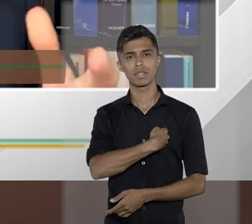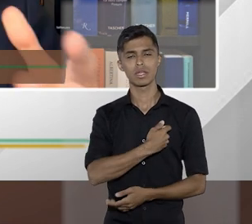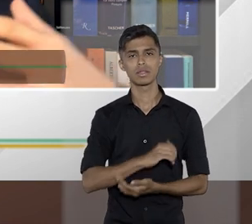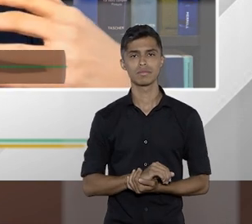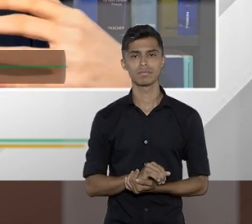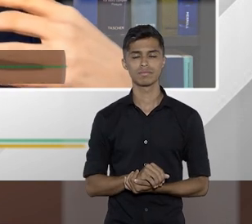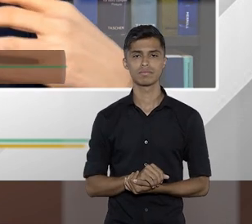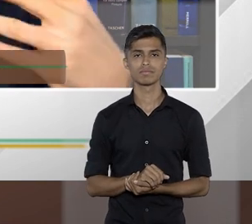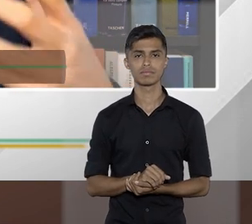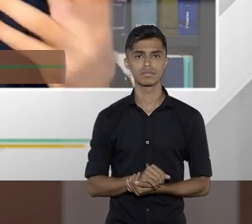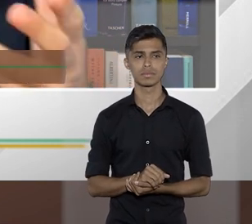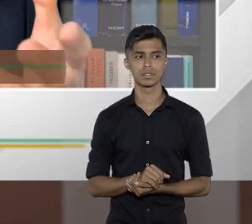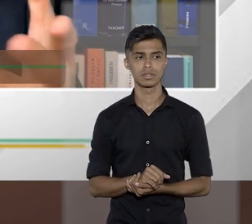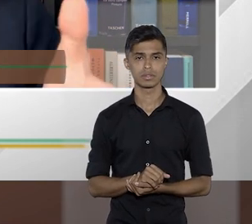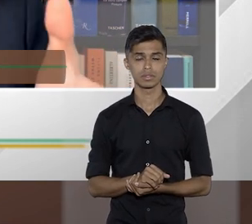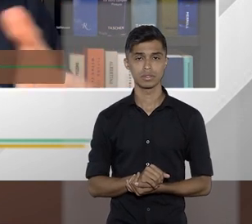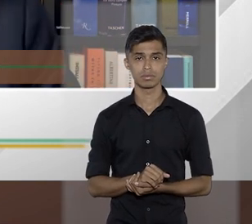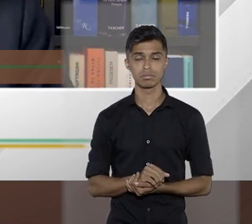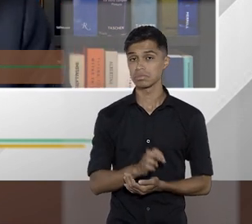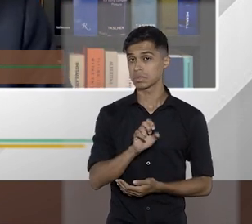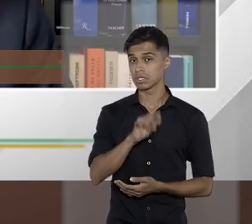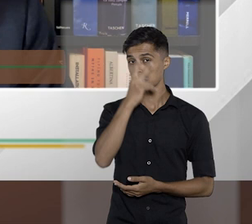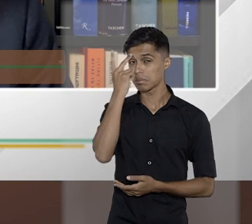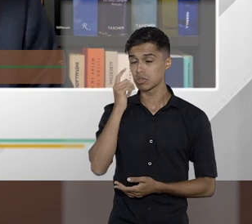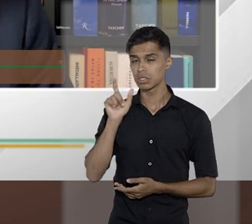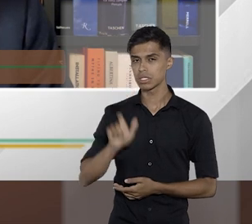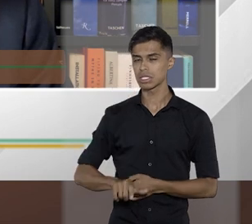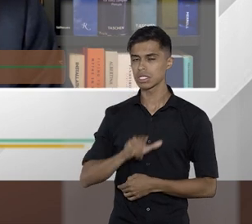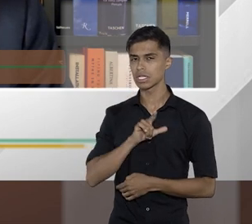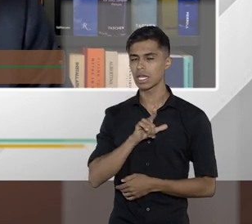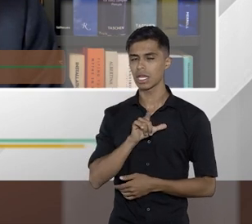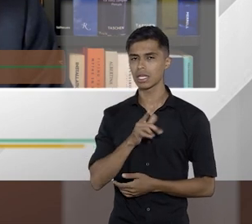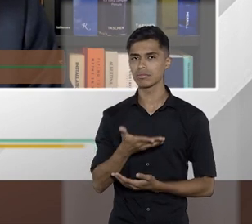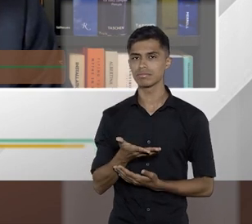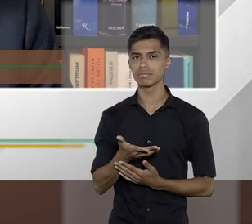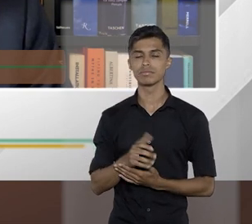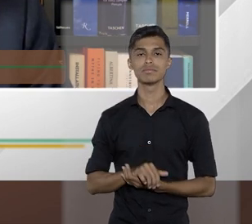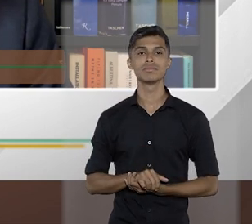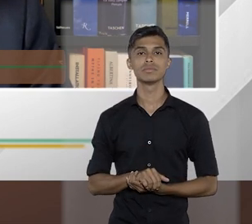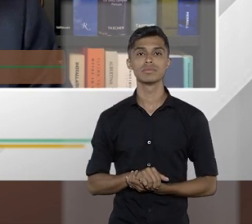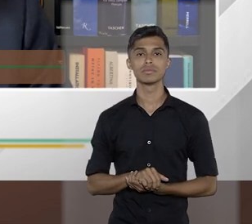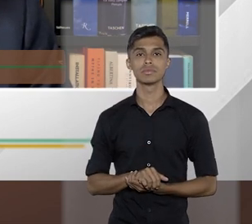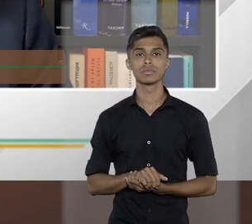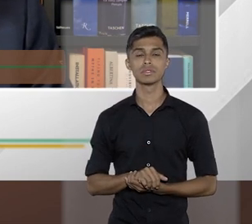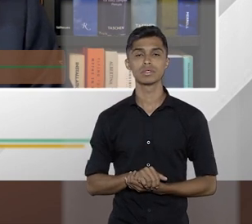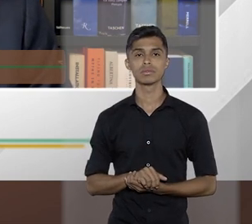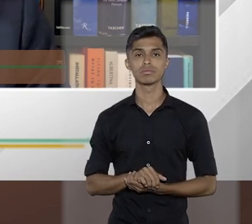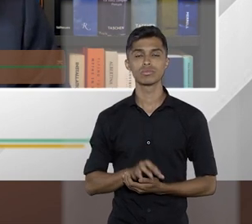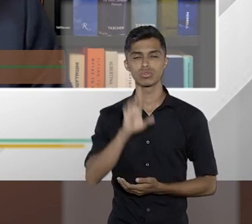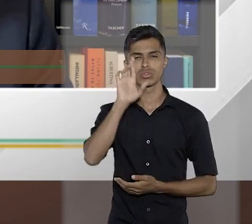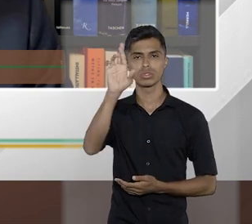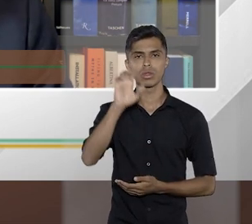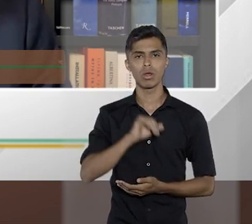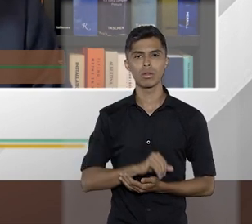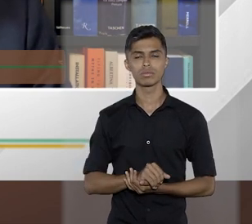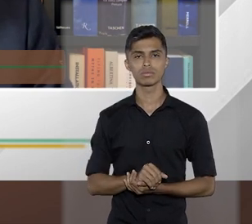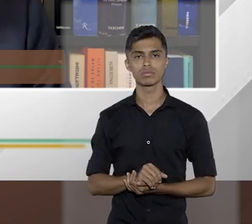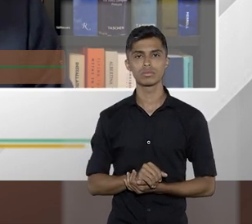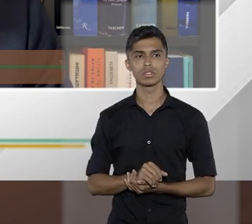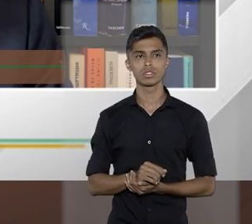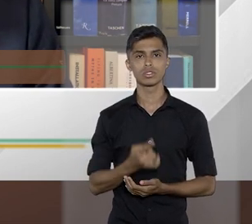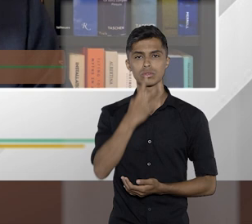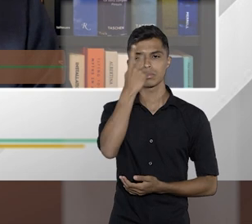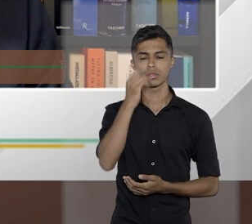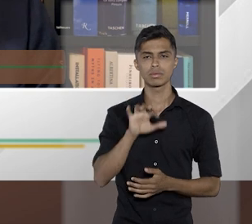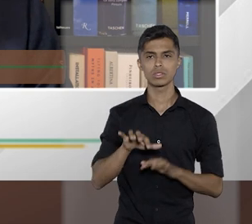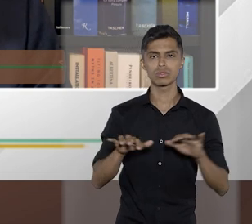em que quem detém, digamos assim, a titularidade de uma das partes